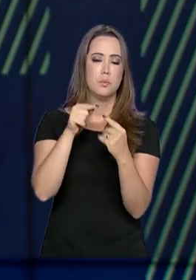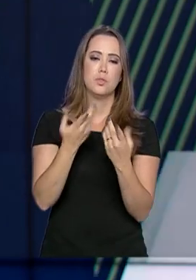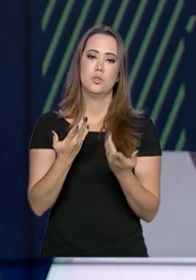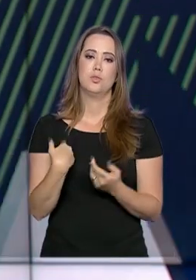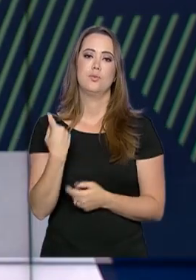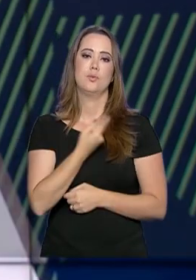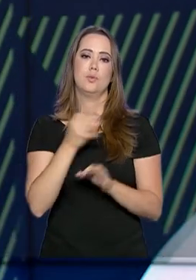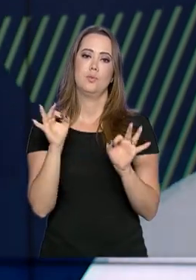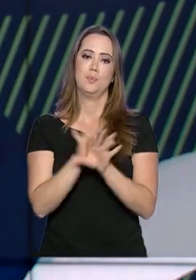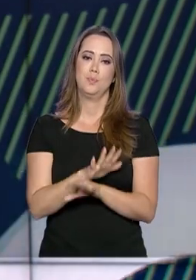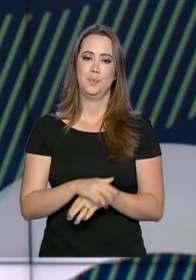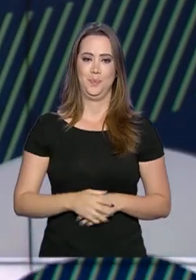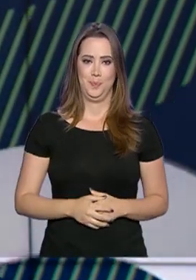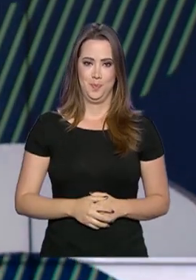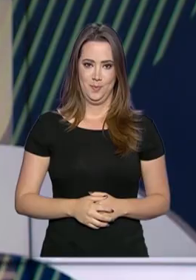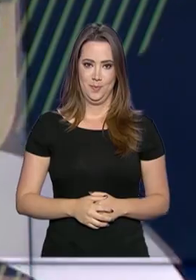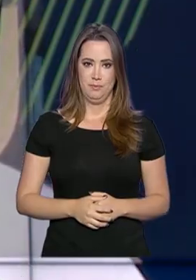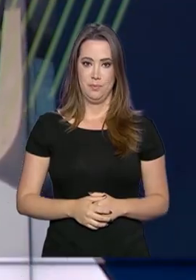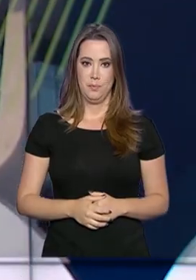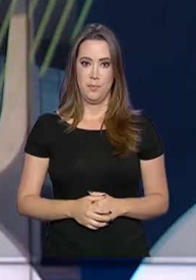fica por aqui. Boa noite e até amanhã.